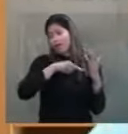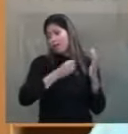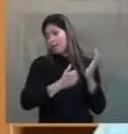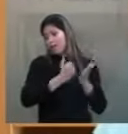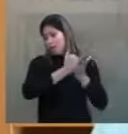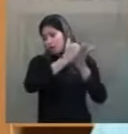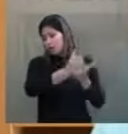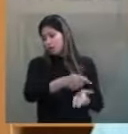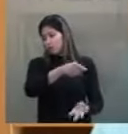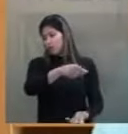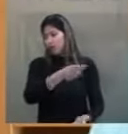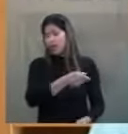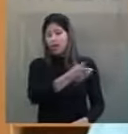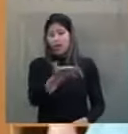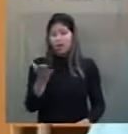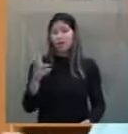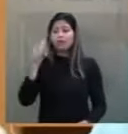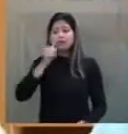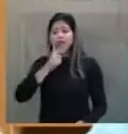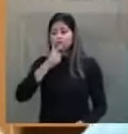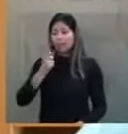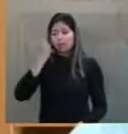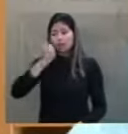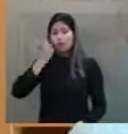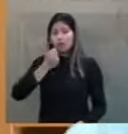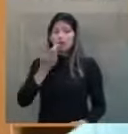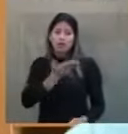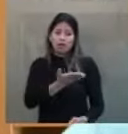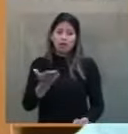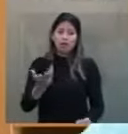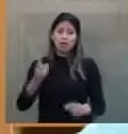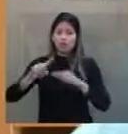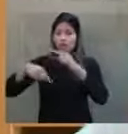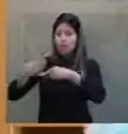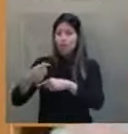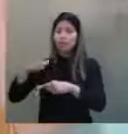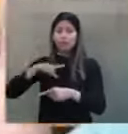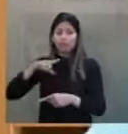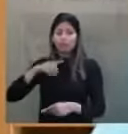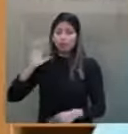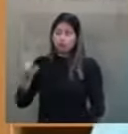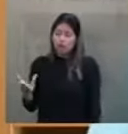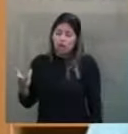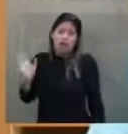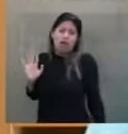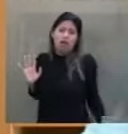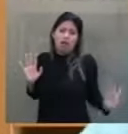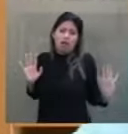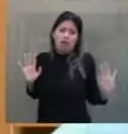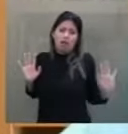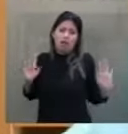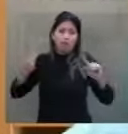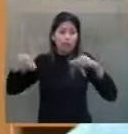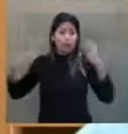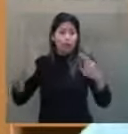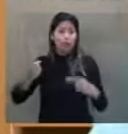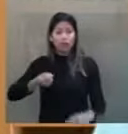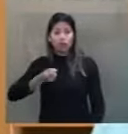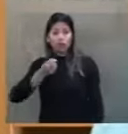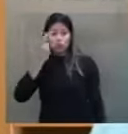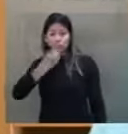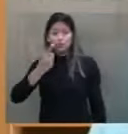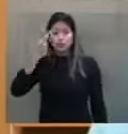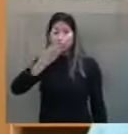os senadores a ficarem à par, porque eu depois estou disposto a ouvir duas, três horas a cada um, que é assim entender que pensa o